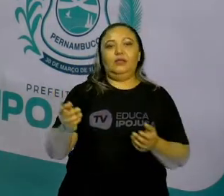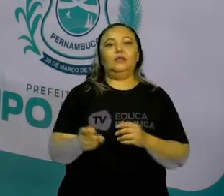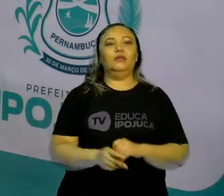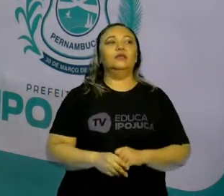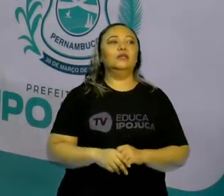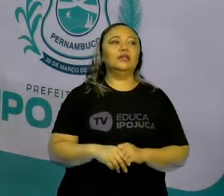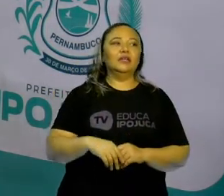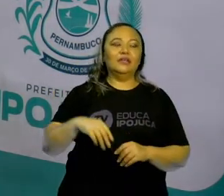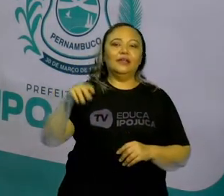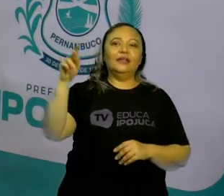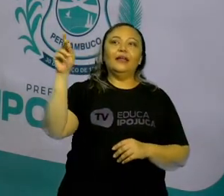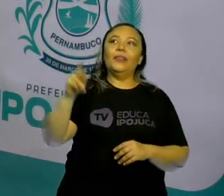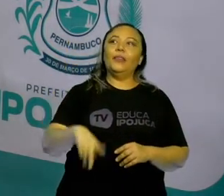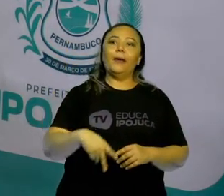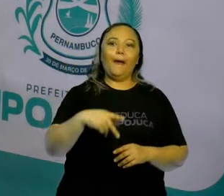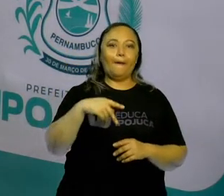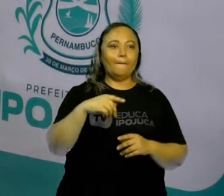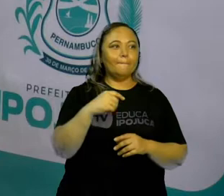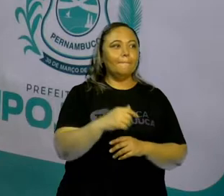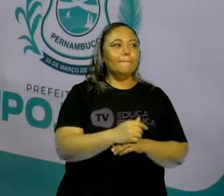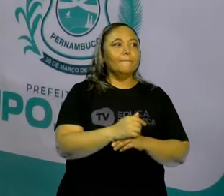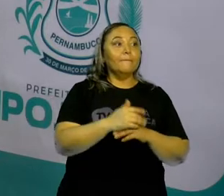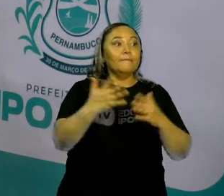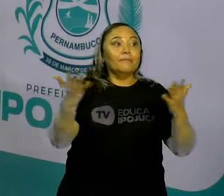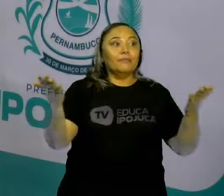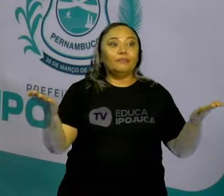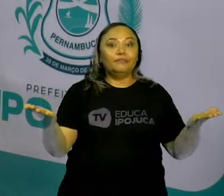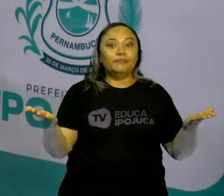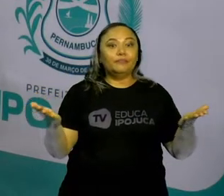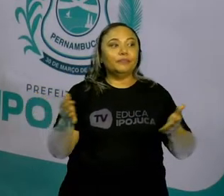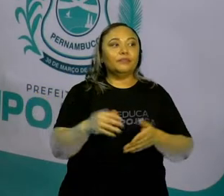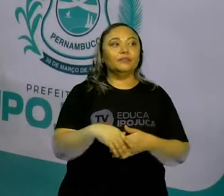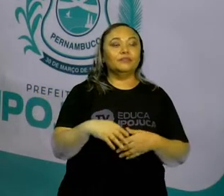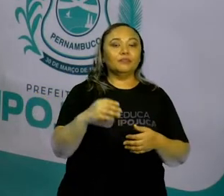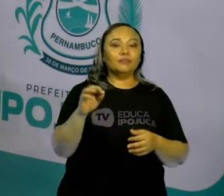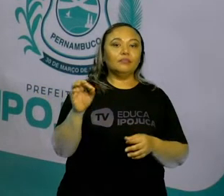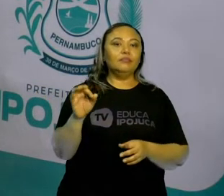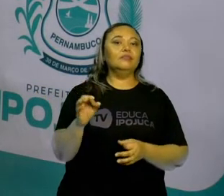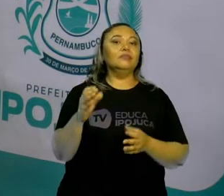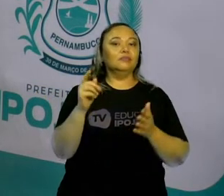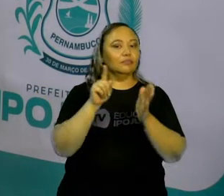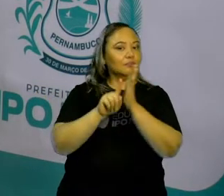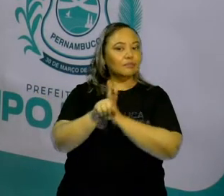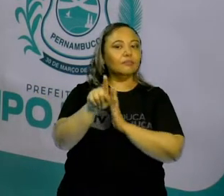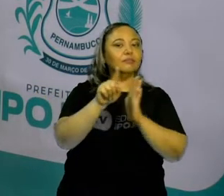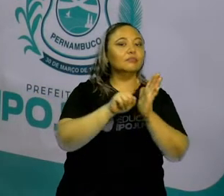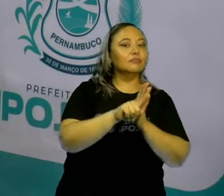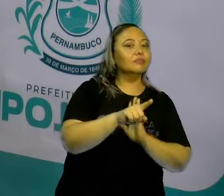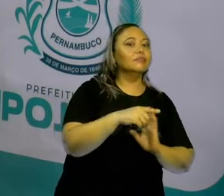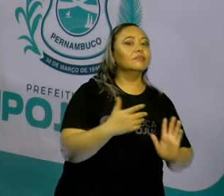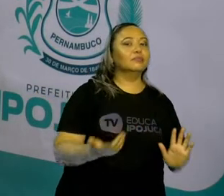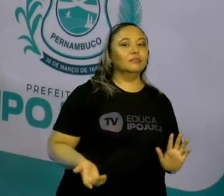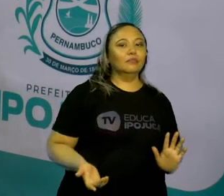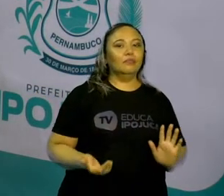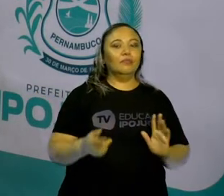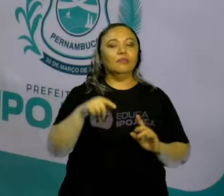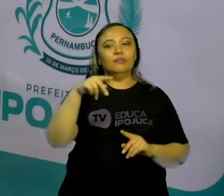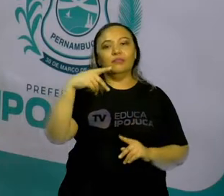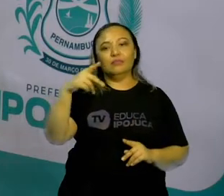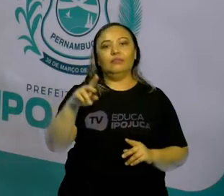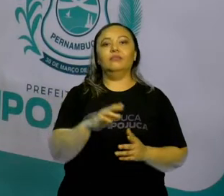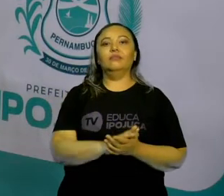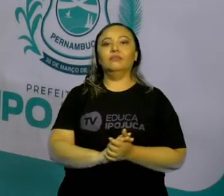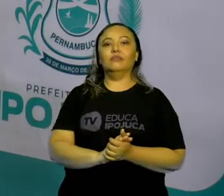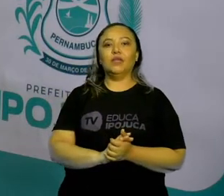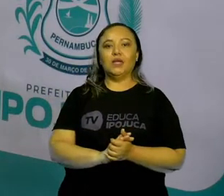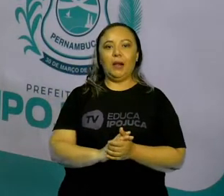Pois é. E aí, para isso, eu quero fazer algumas perguntas para vocês. Mas vamos começar